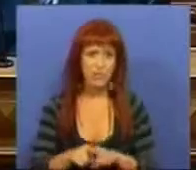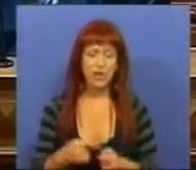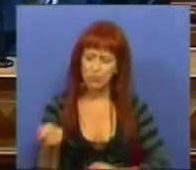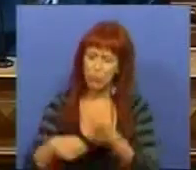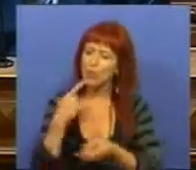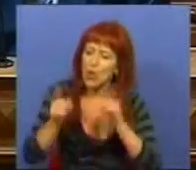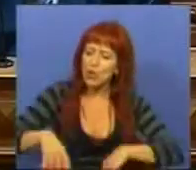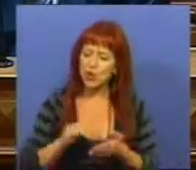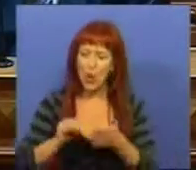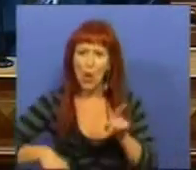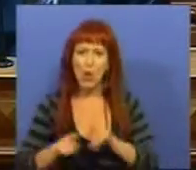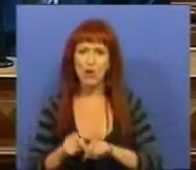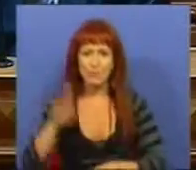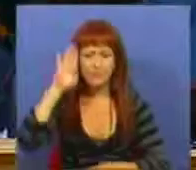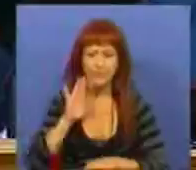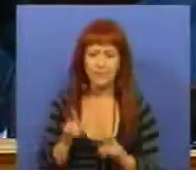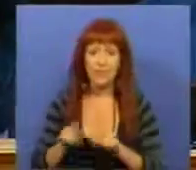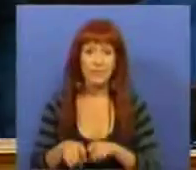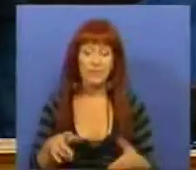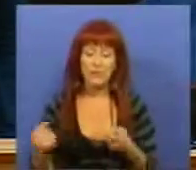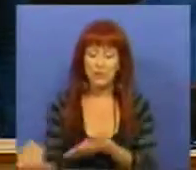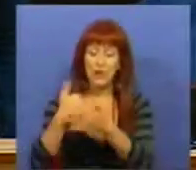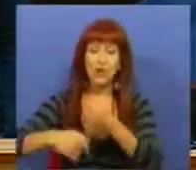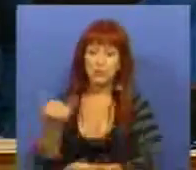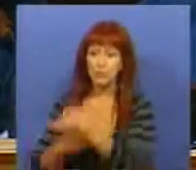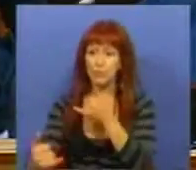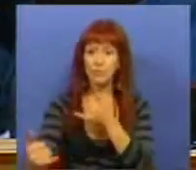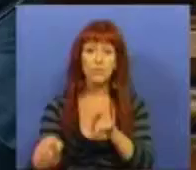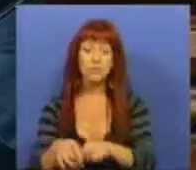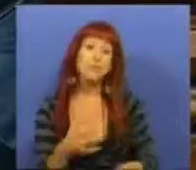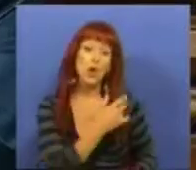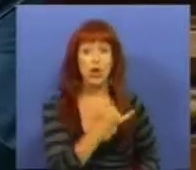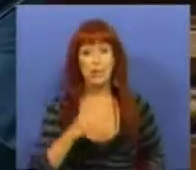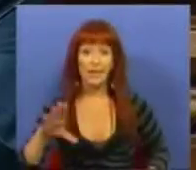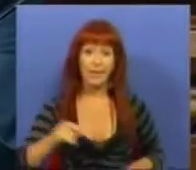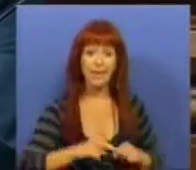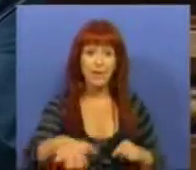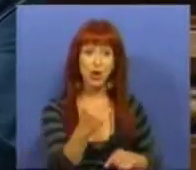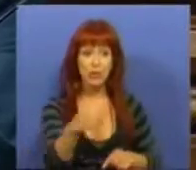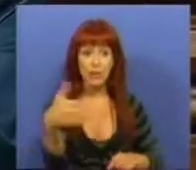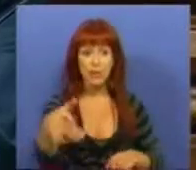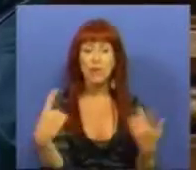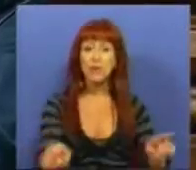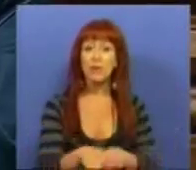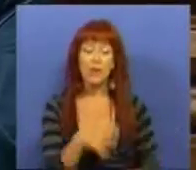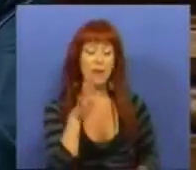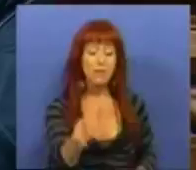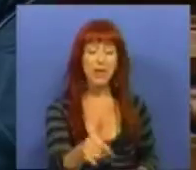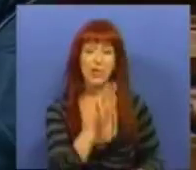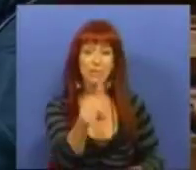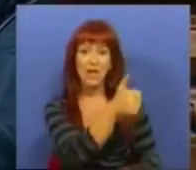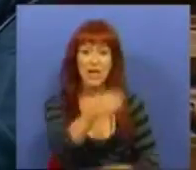renegociação de contratos militares e cobrança de contrapartidas, entre 2010 e 2011, entre 1